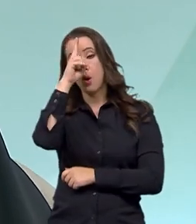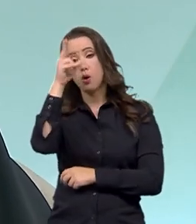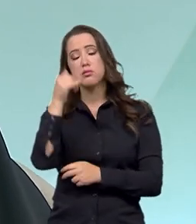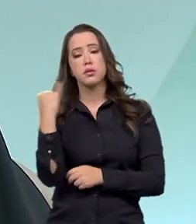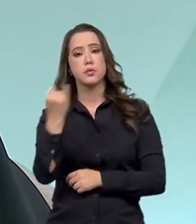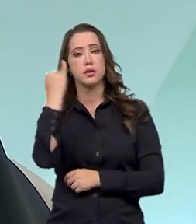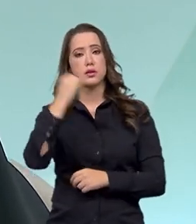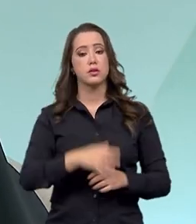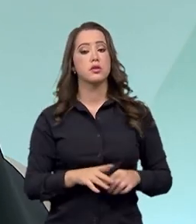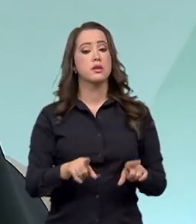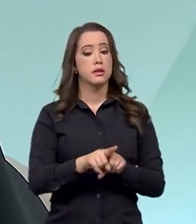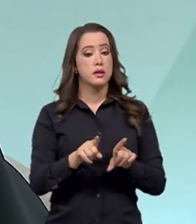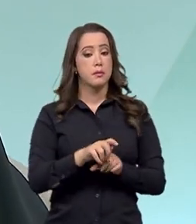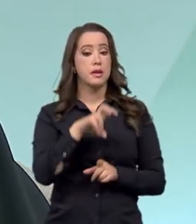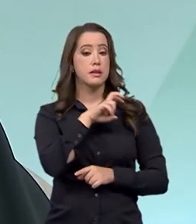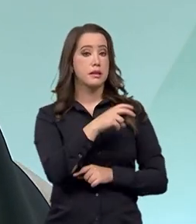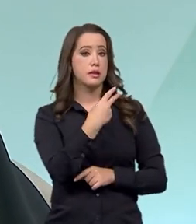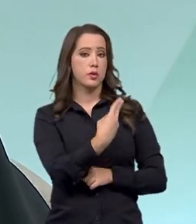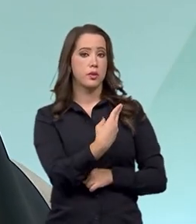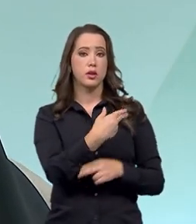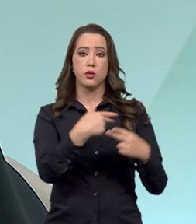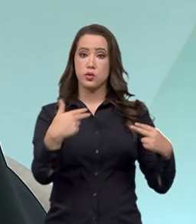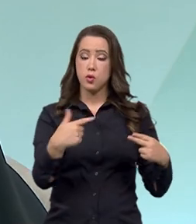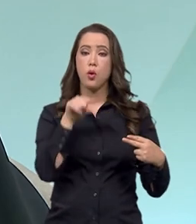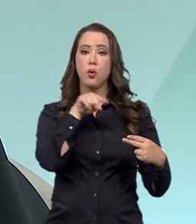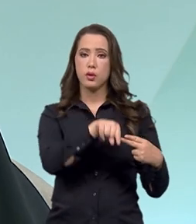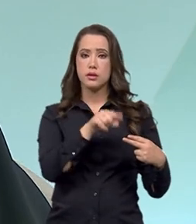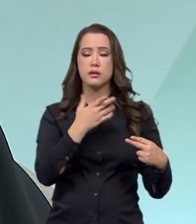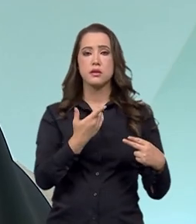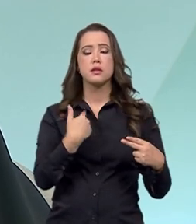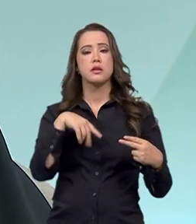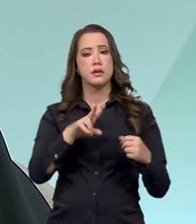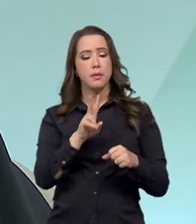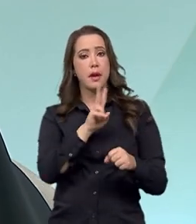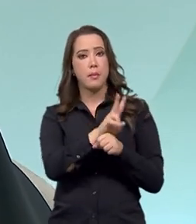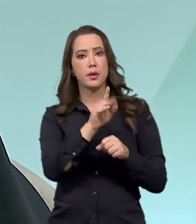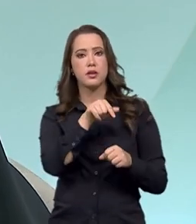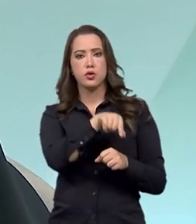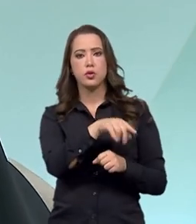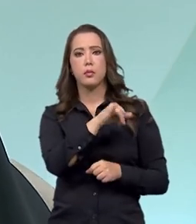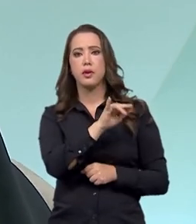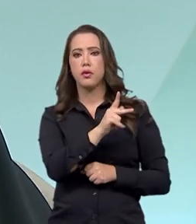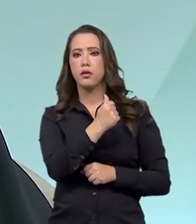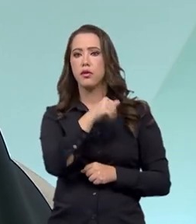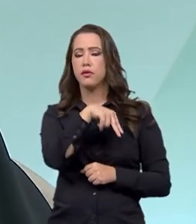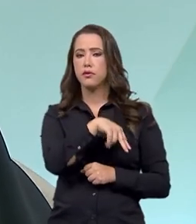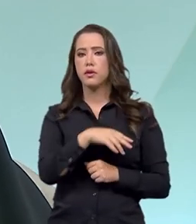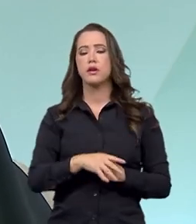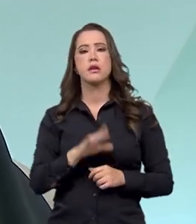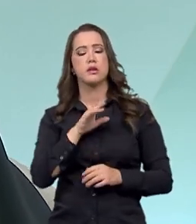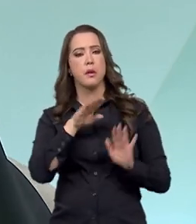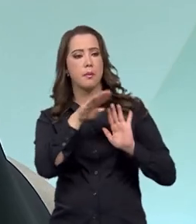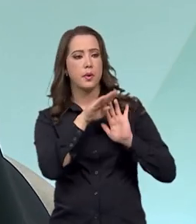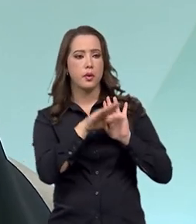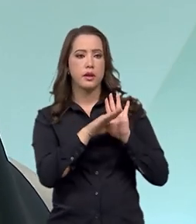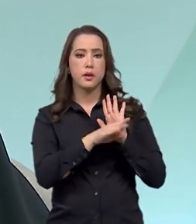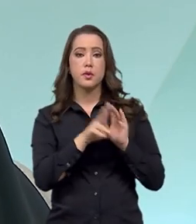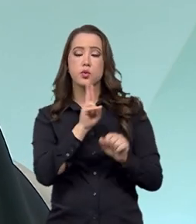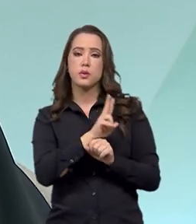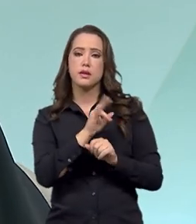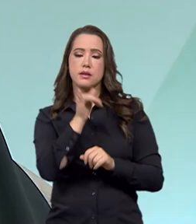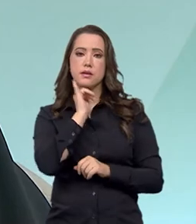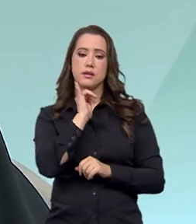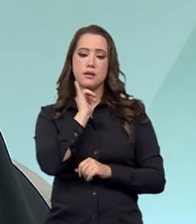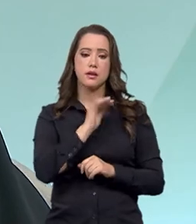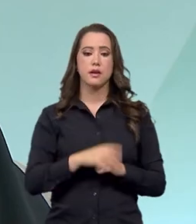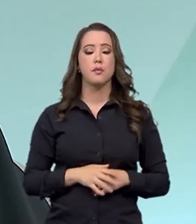relativos ao patrimônio imaterial registrados, que estão também sob a tutela do IFAM, temos programas de salvaguarda desses bens, como foi, inclusive,